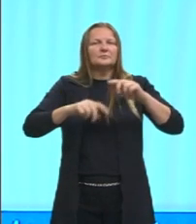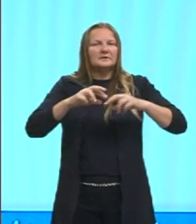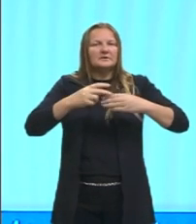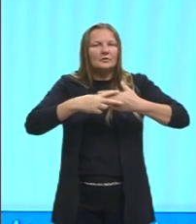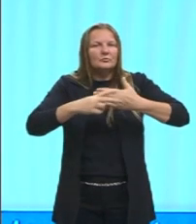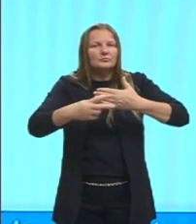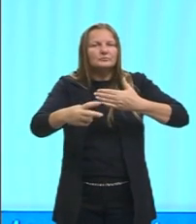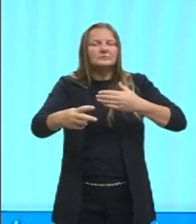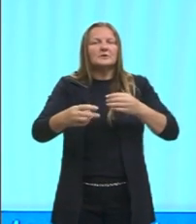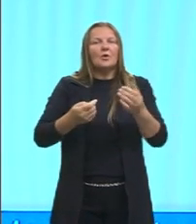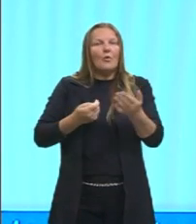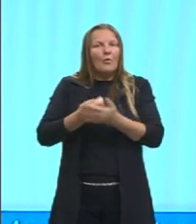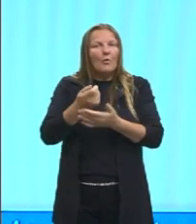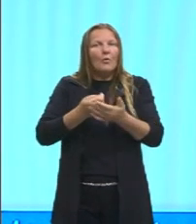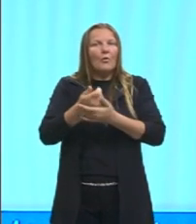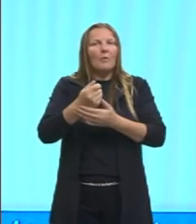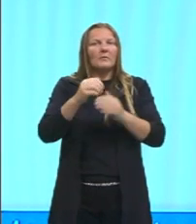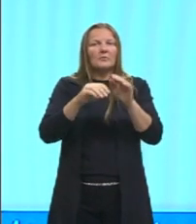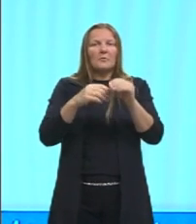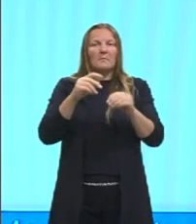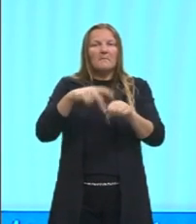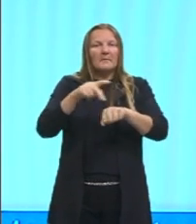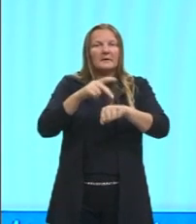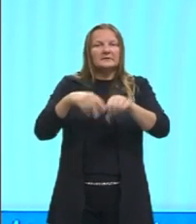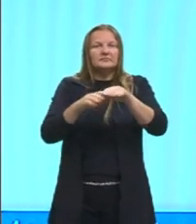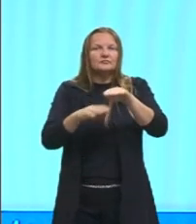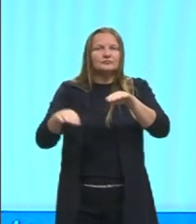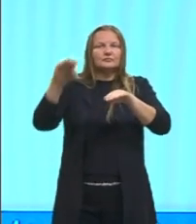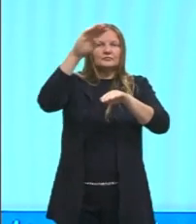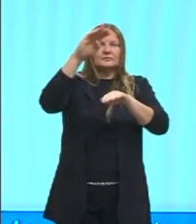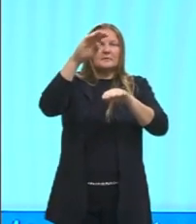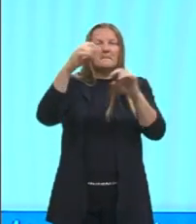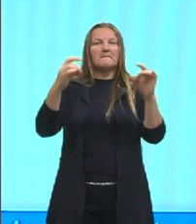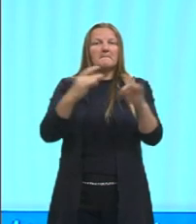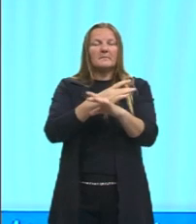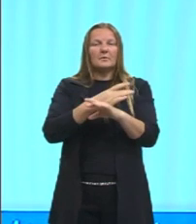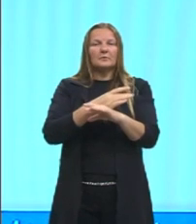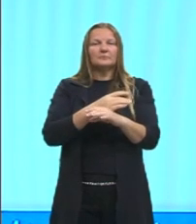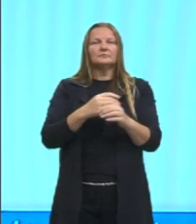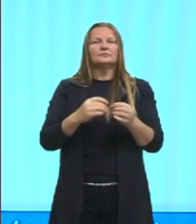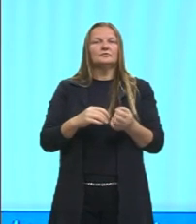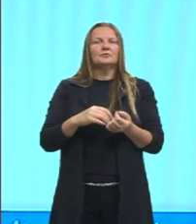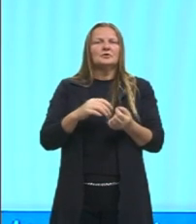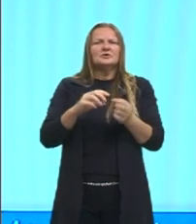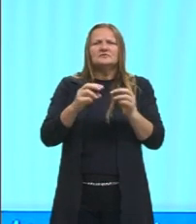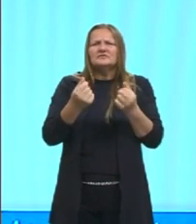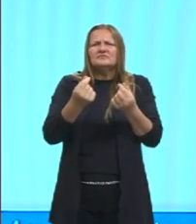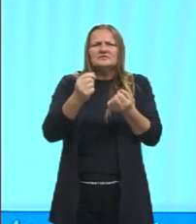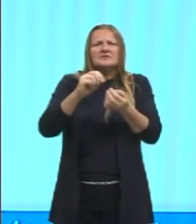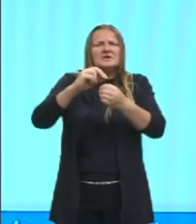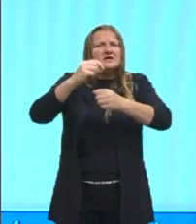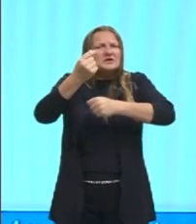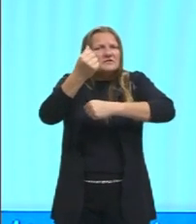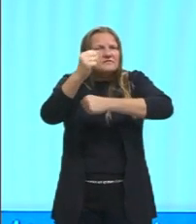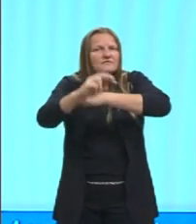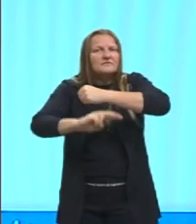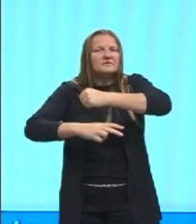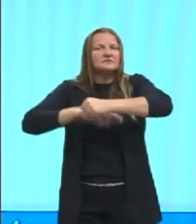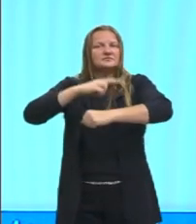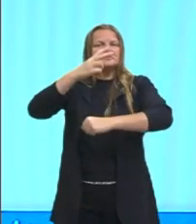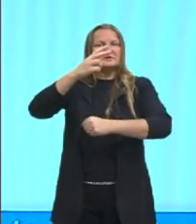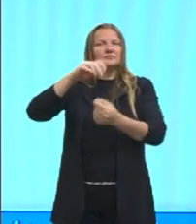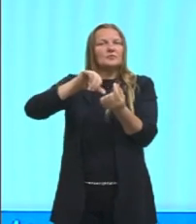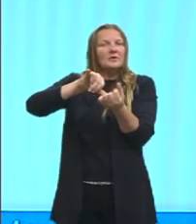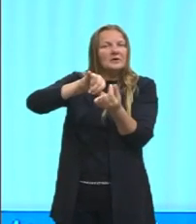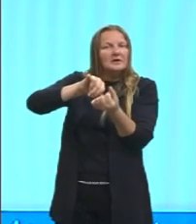países desenvolvidos, produtos industrializados, capital, empréstimo, investimentos, também entra dentro dessa